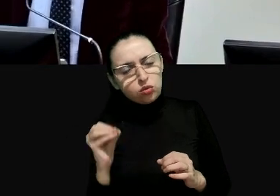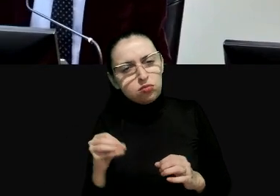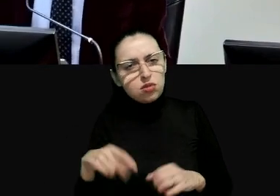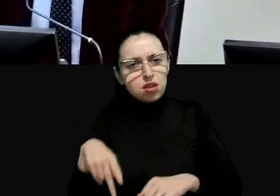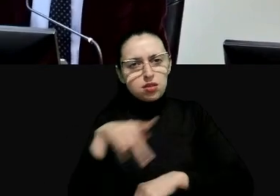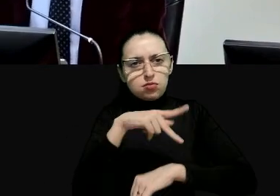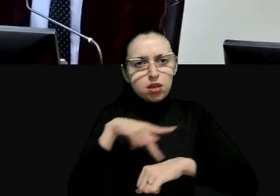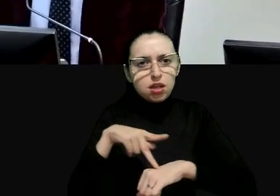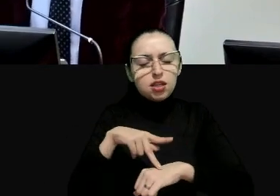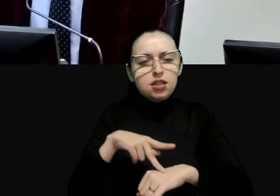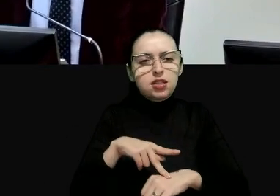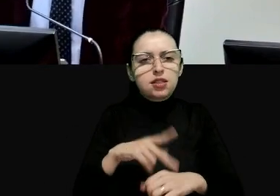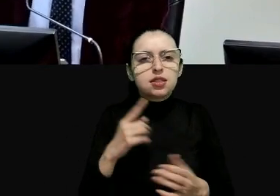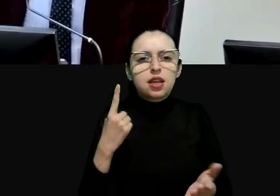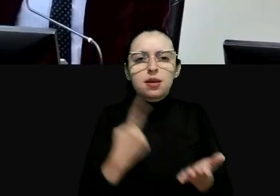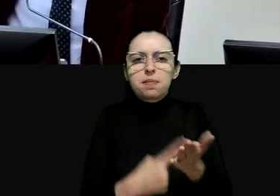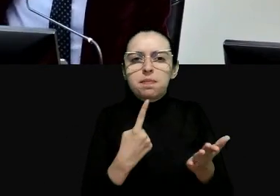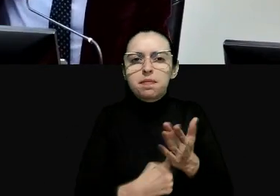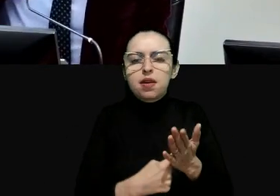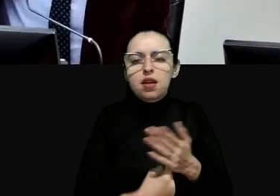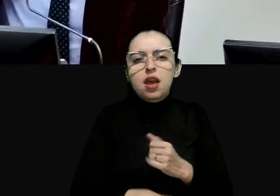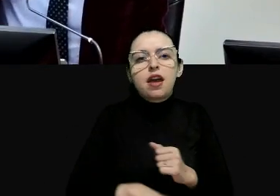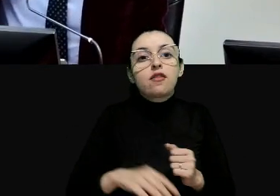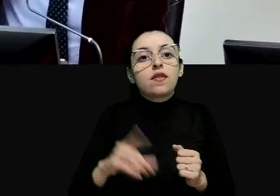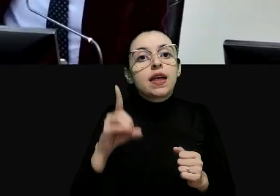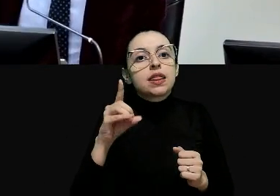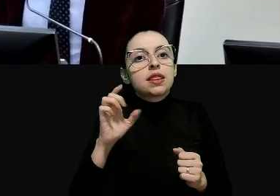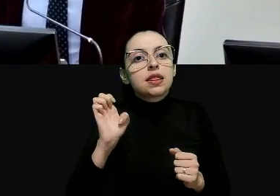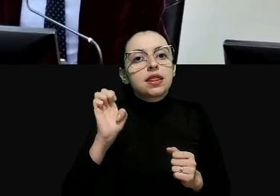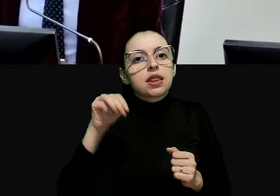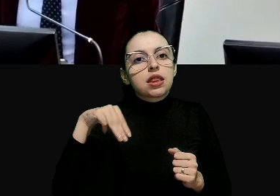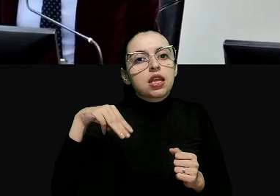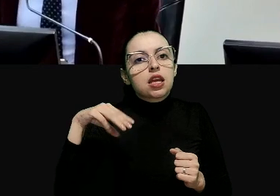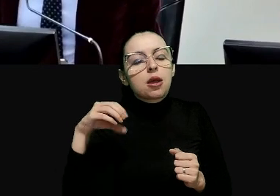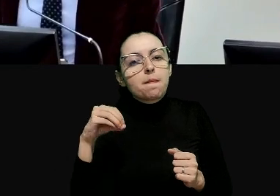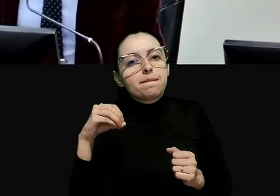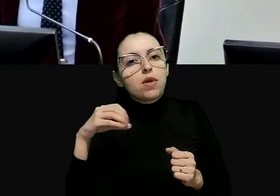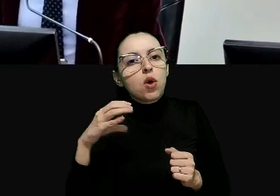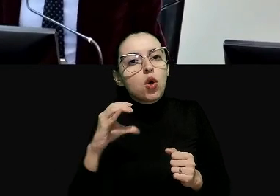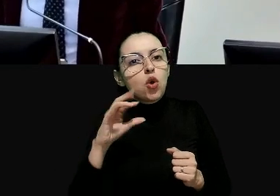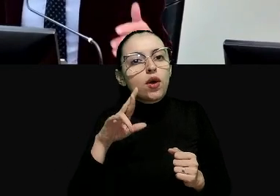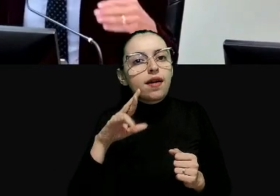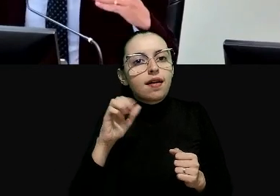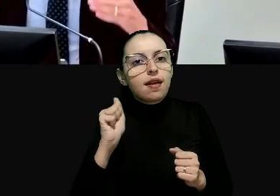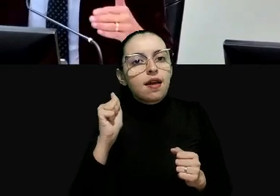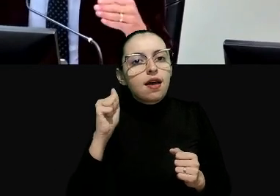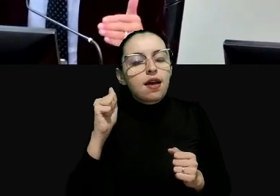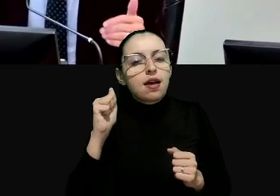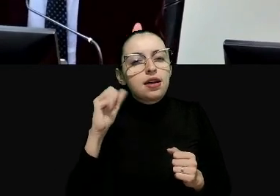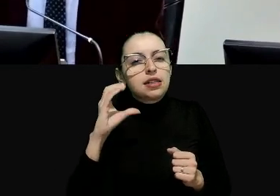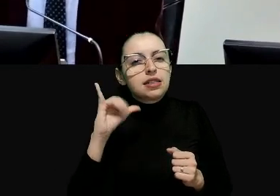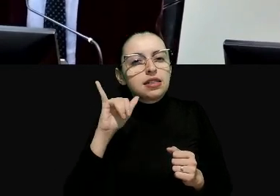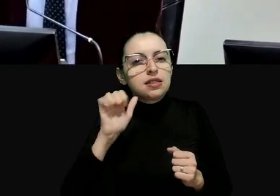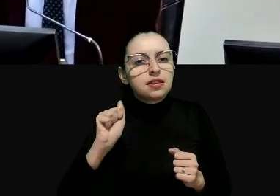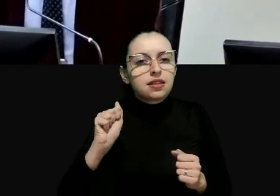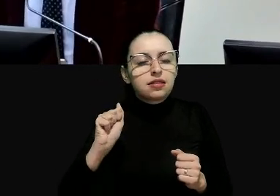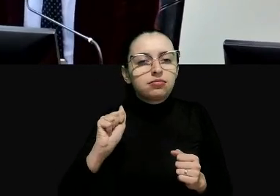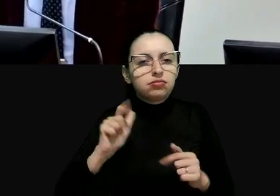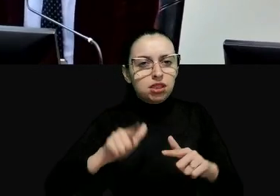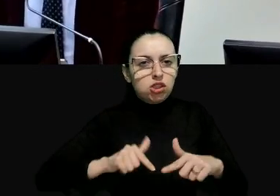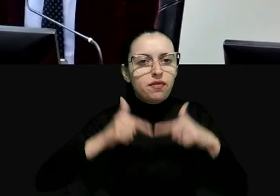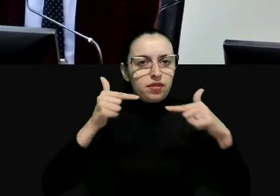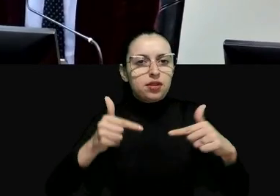gente que queria democracia se apelou aos instrumentos internacionais para avançar com a